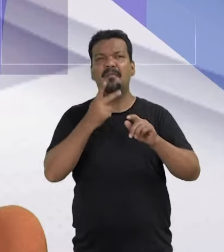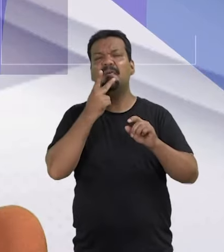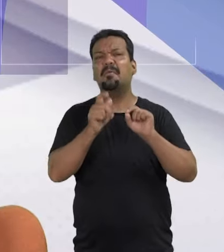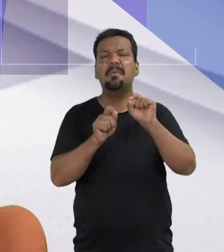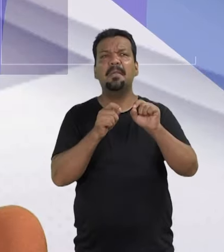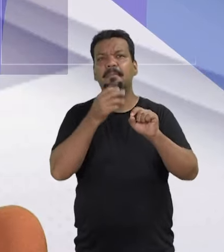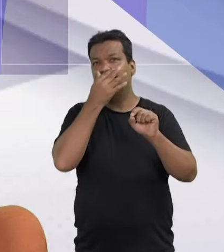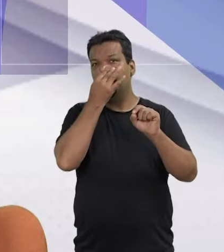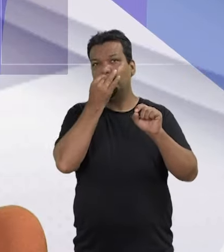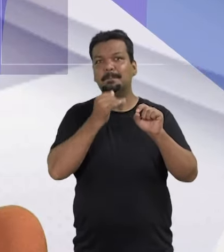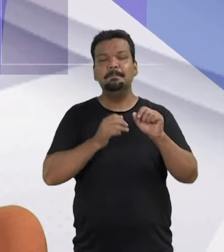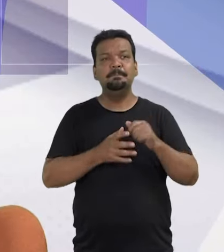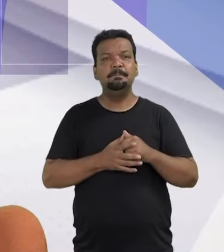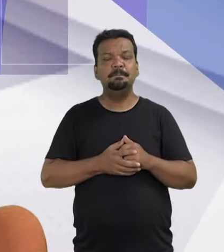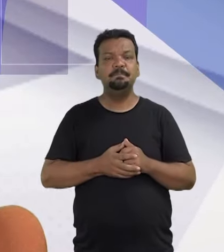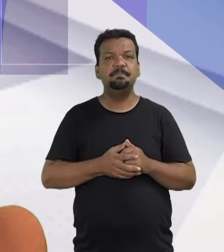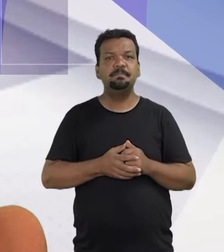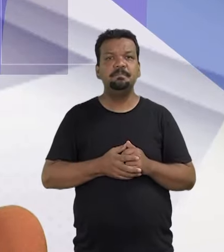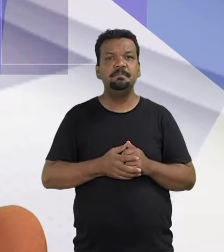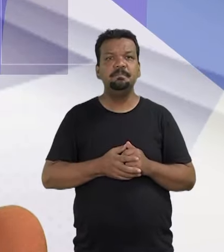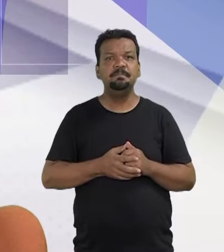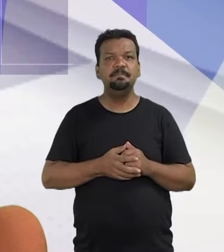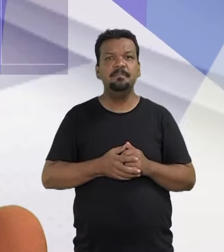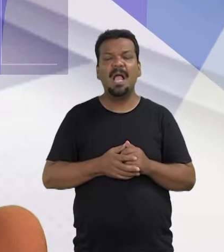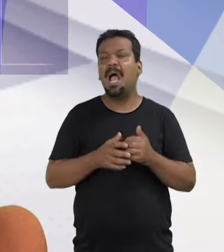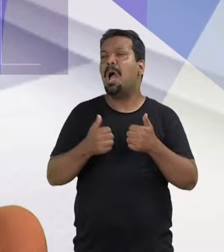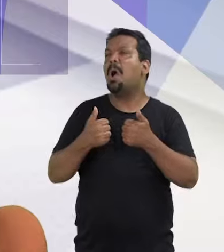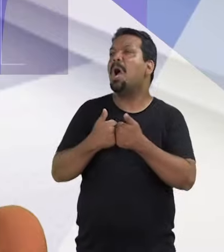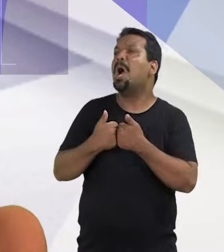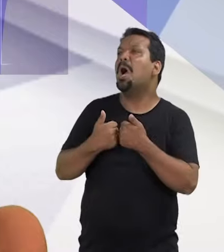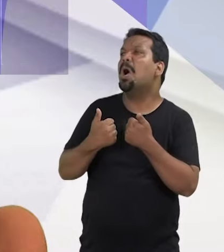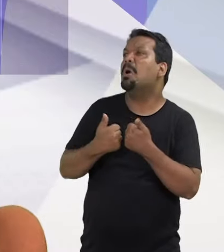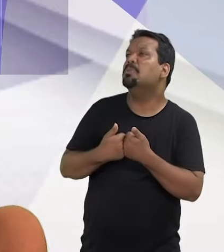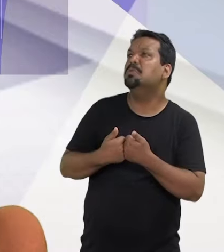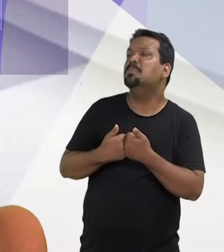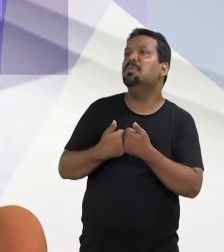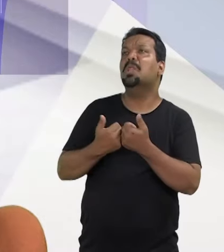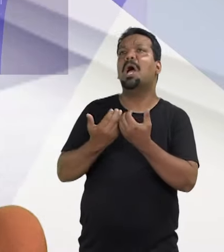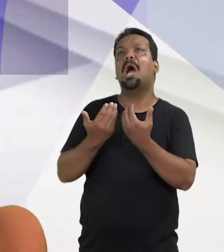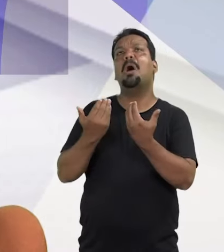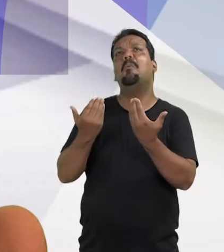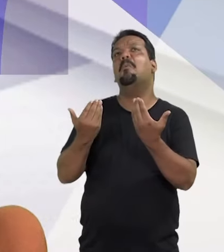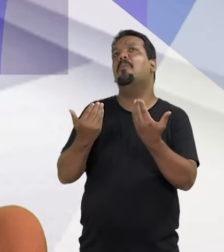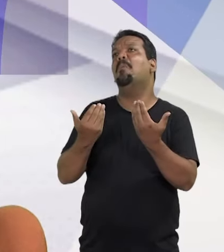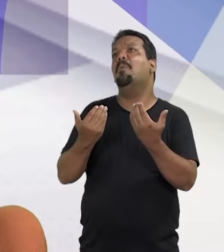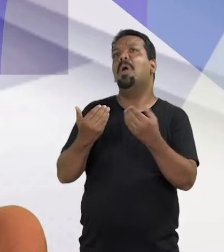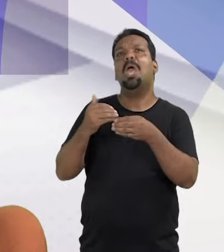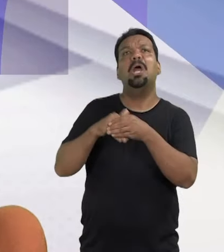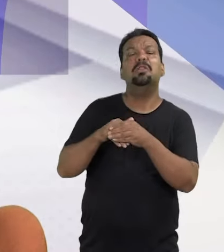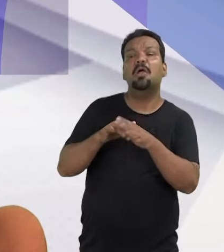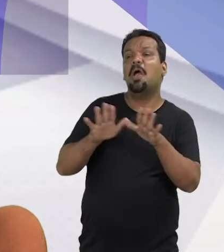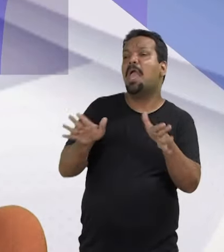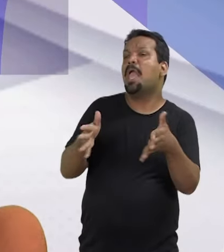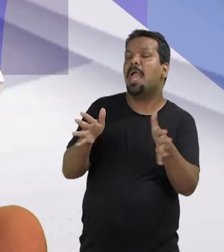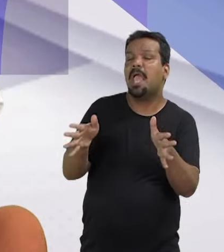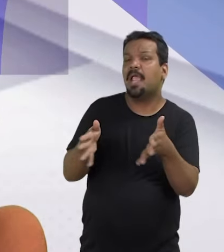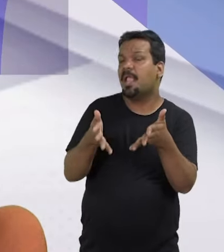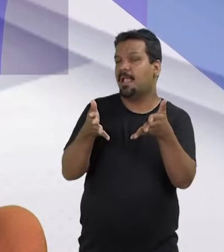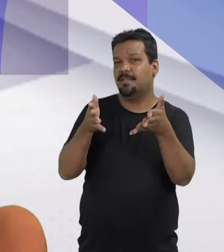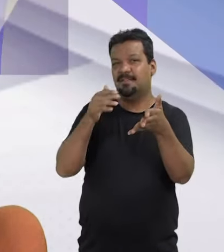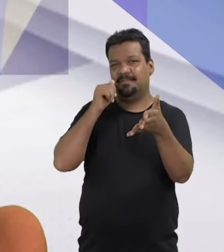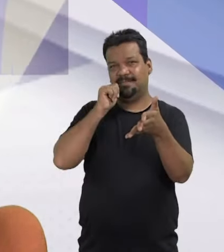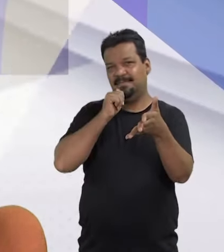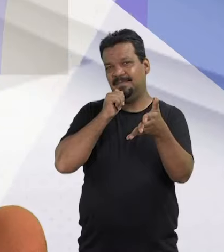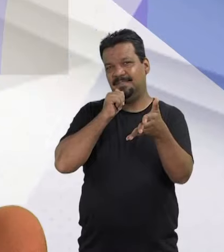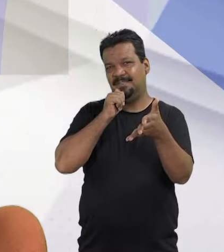geralmente se diz assim, ah, o tribunal eleitoral incentiva